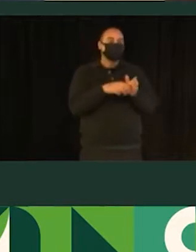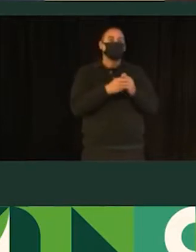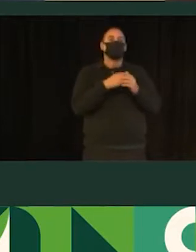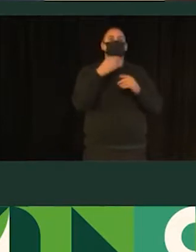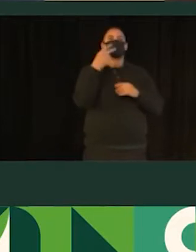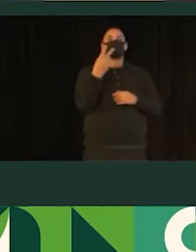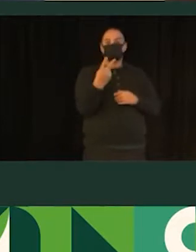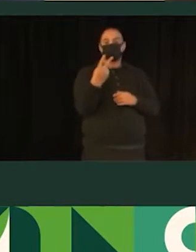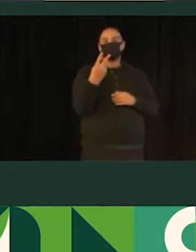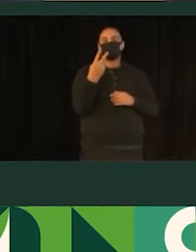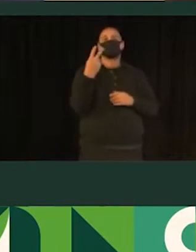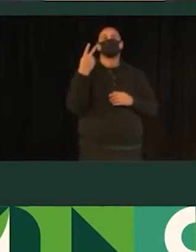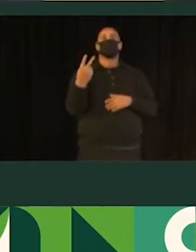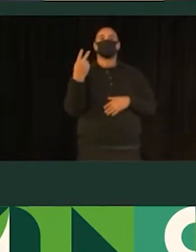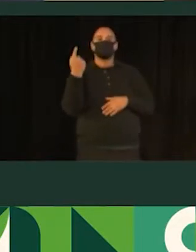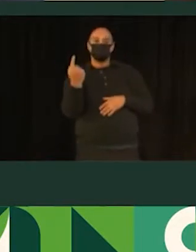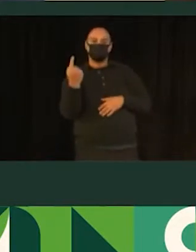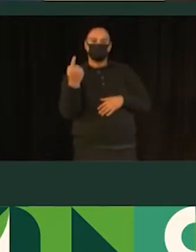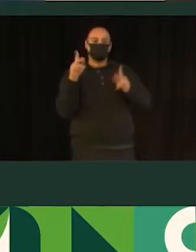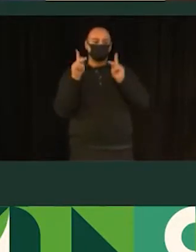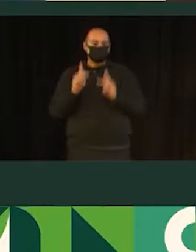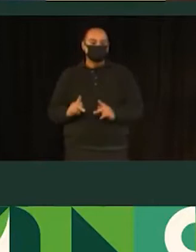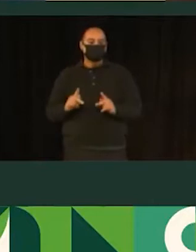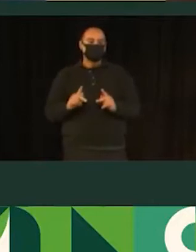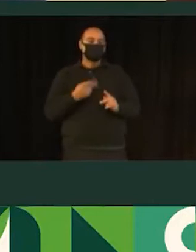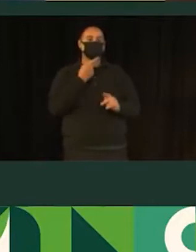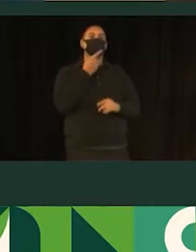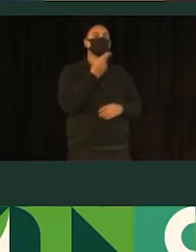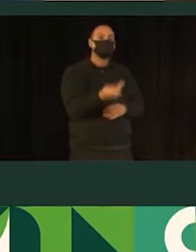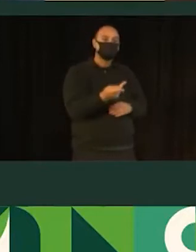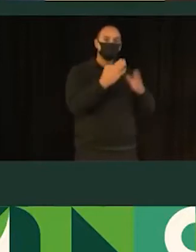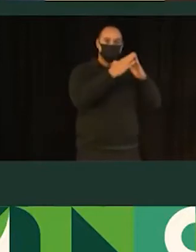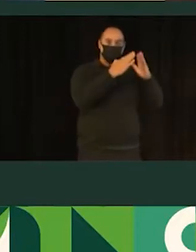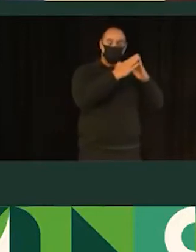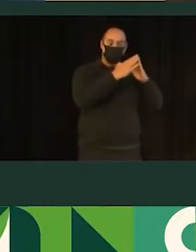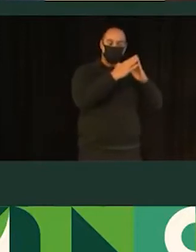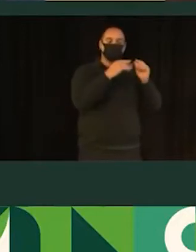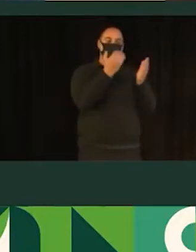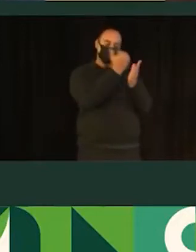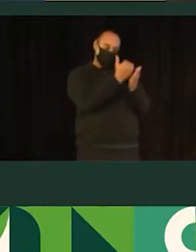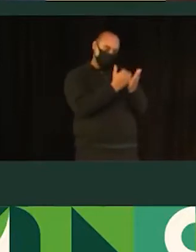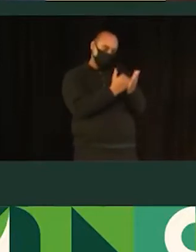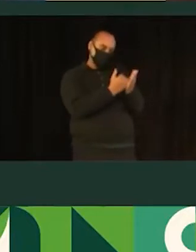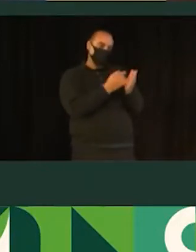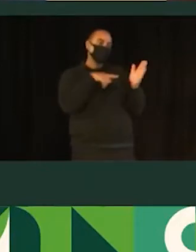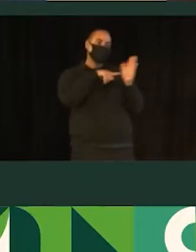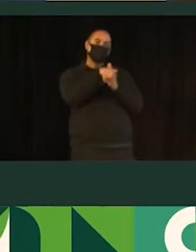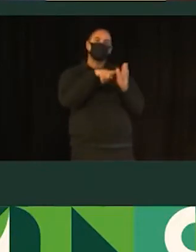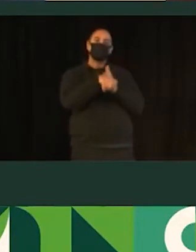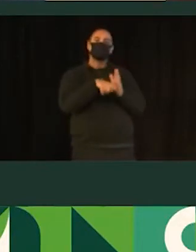perguntado para cada respondente os seus deslocamentos no último dia típico a trabalho ou a estudo.